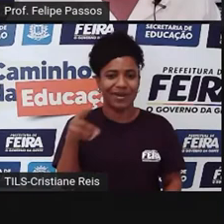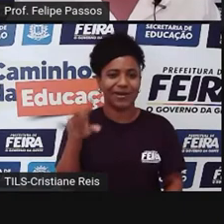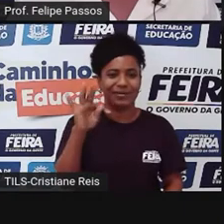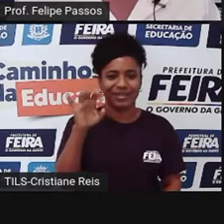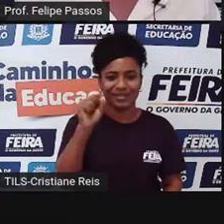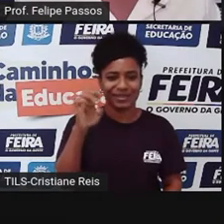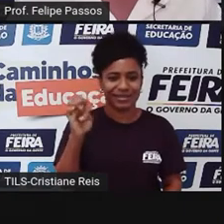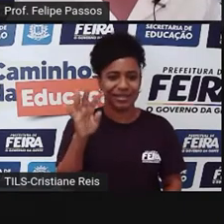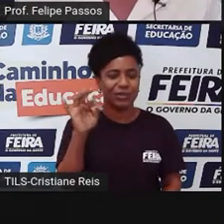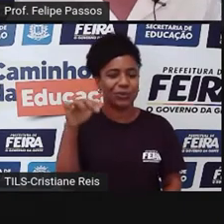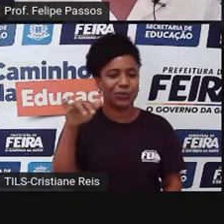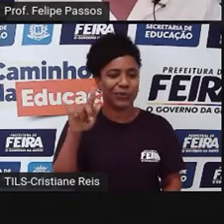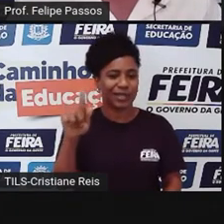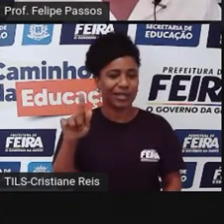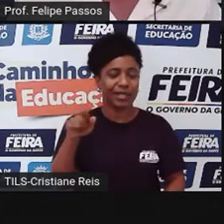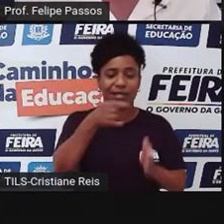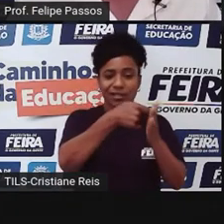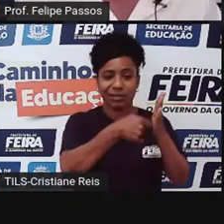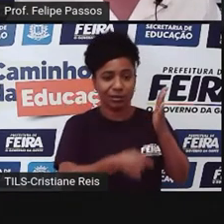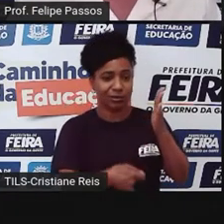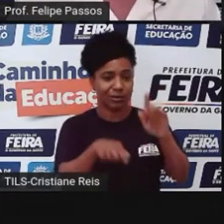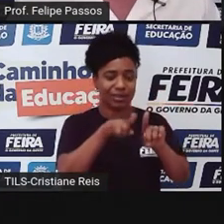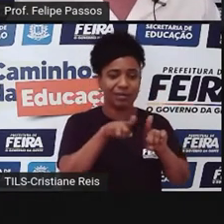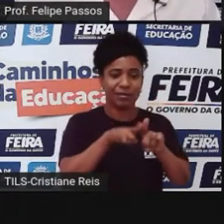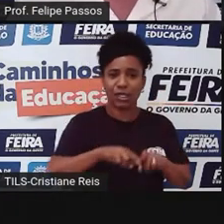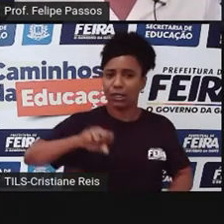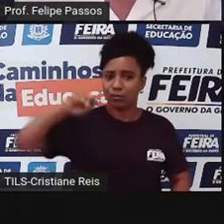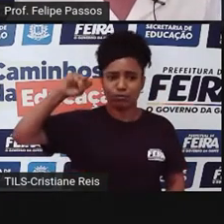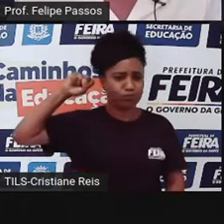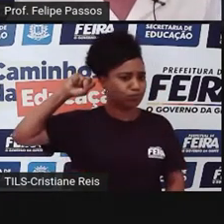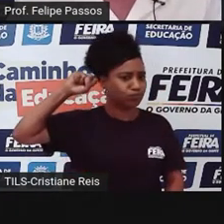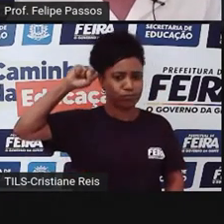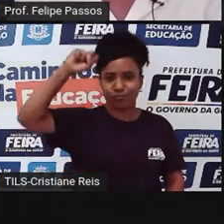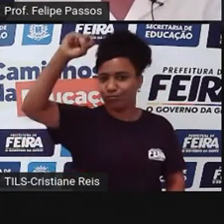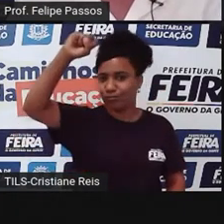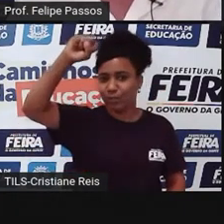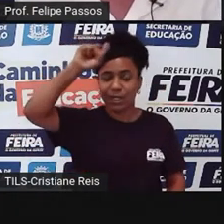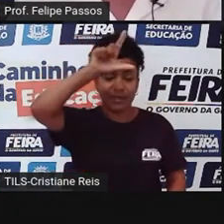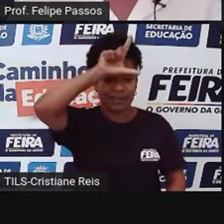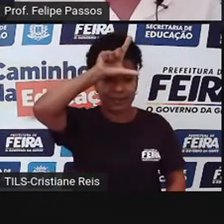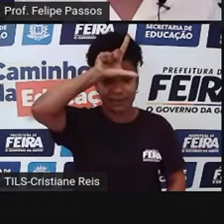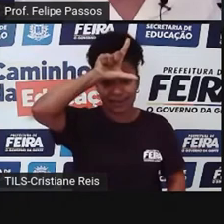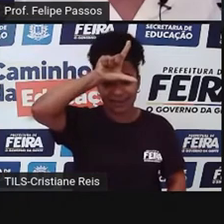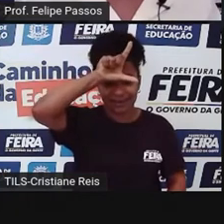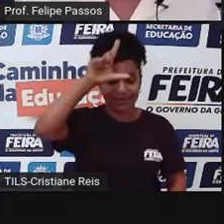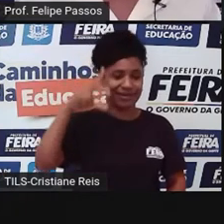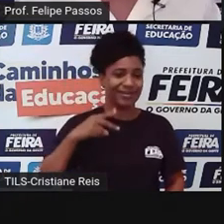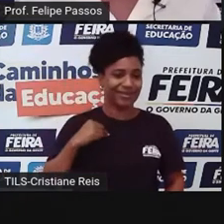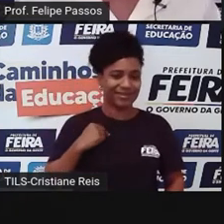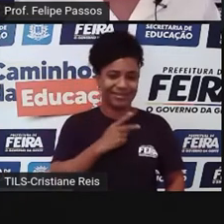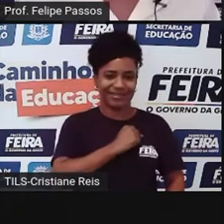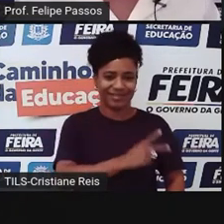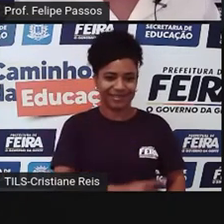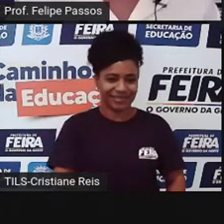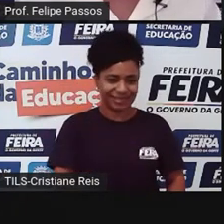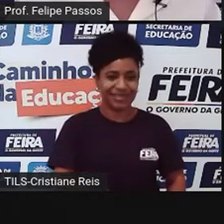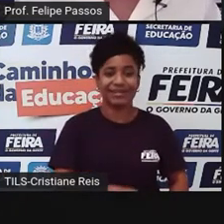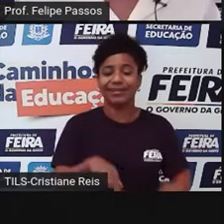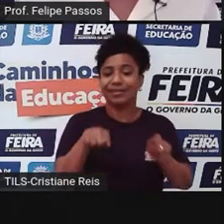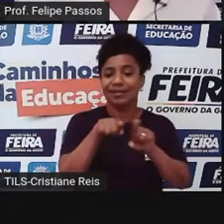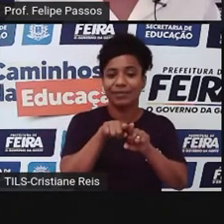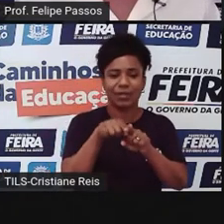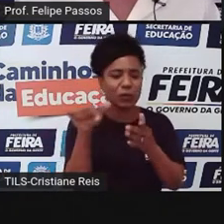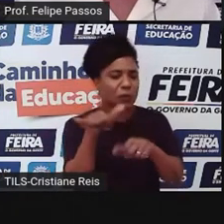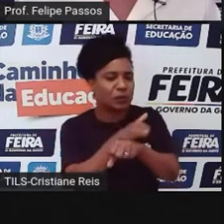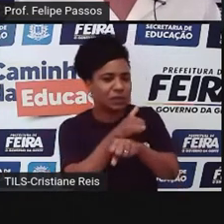líder lá da China, ele falou sobre como que estratégias de guerra podem ser aplicadas também no dia